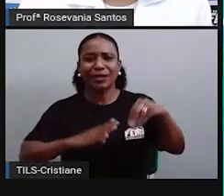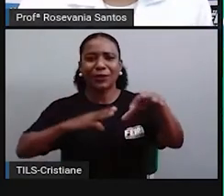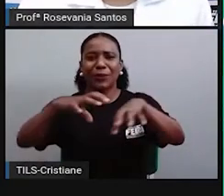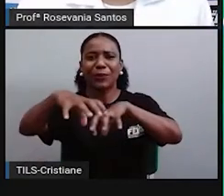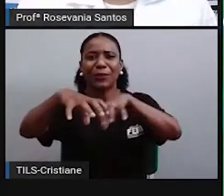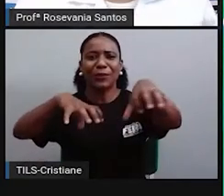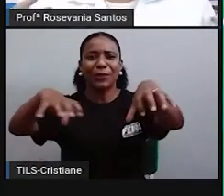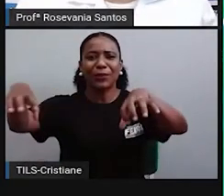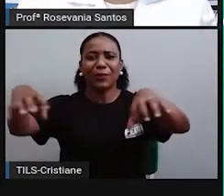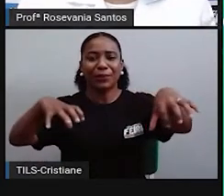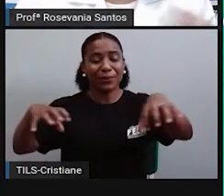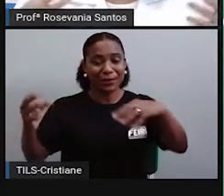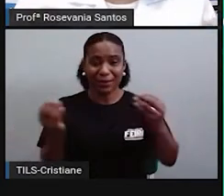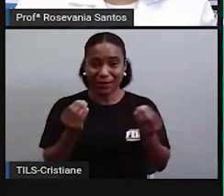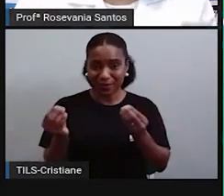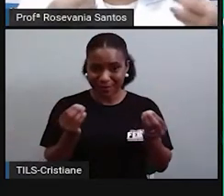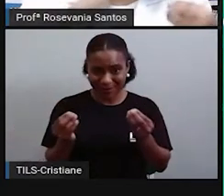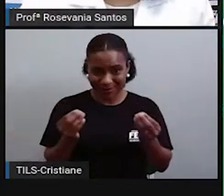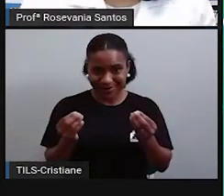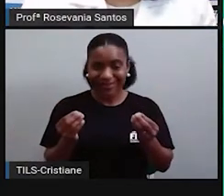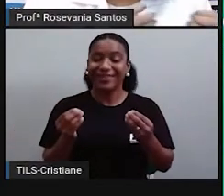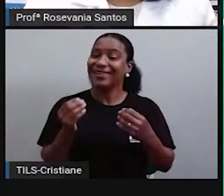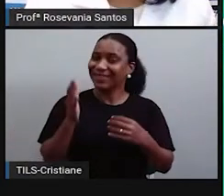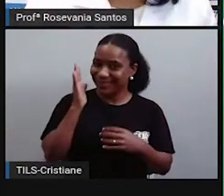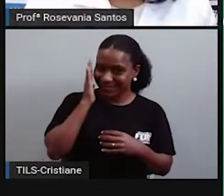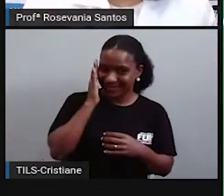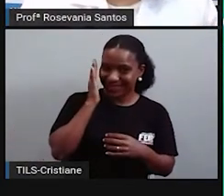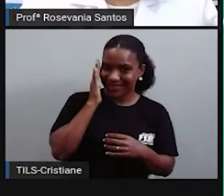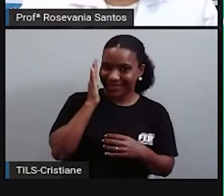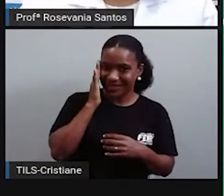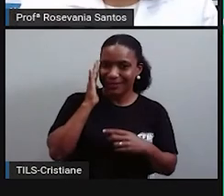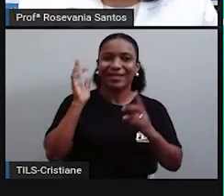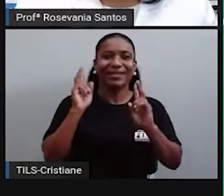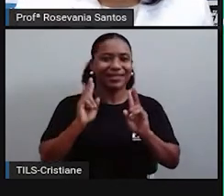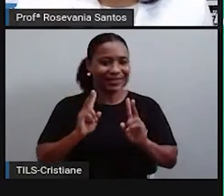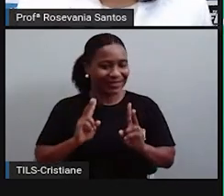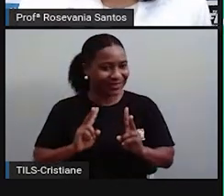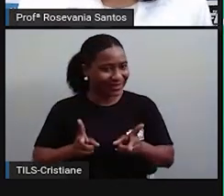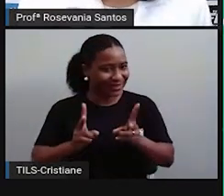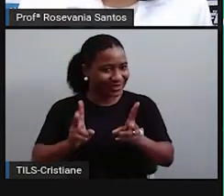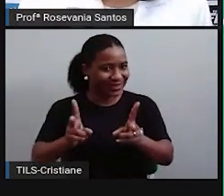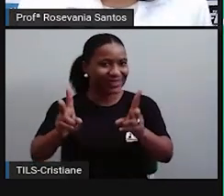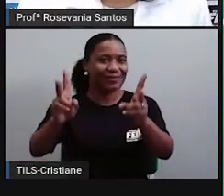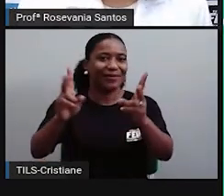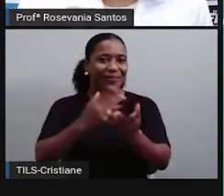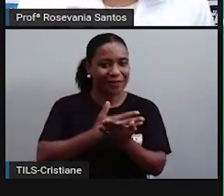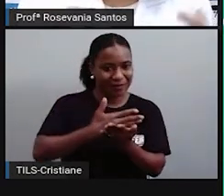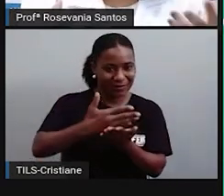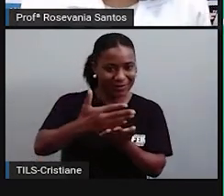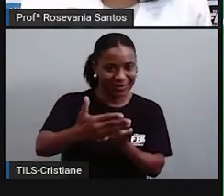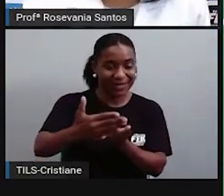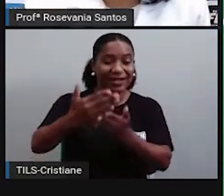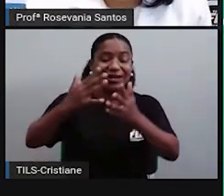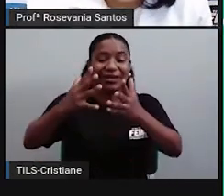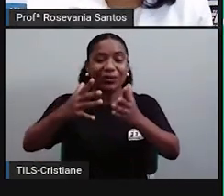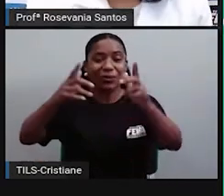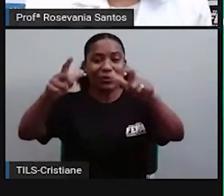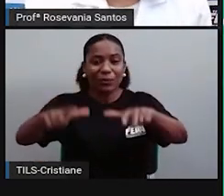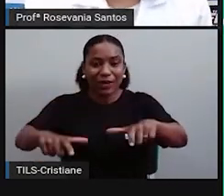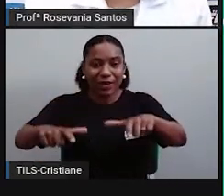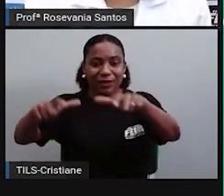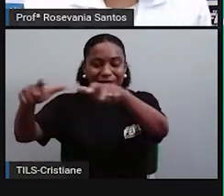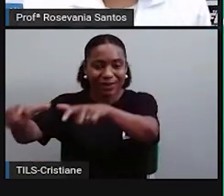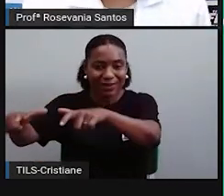sexto ano, toda vez que a gente vai construir algo num determinado espaço, onde a gente põe ali